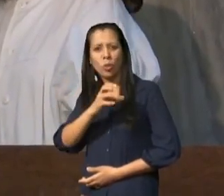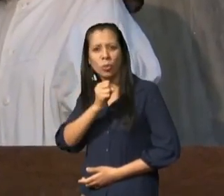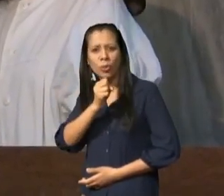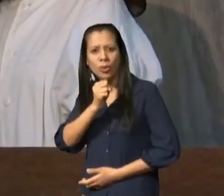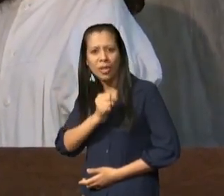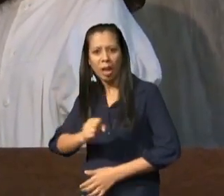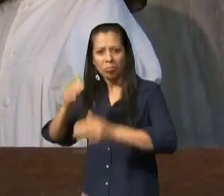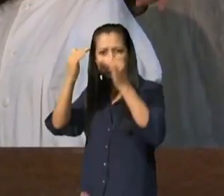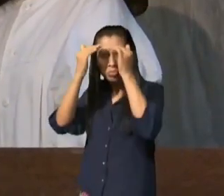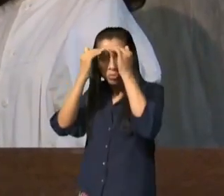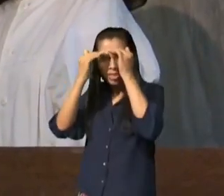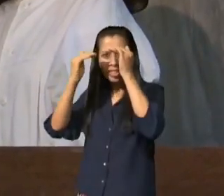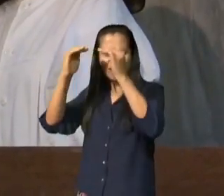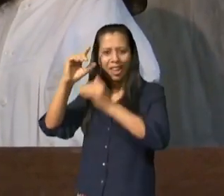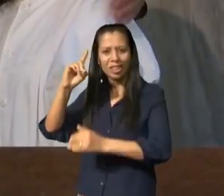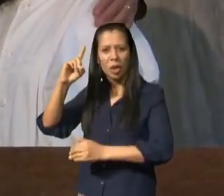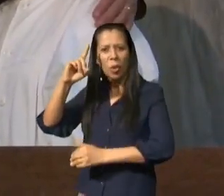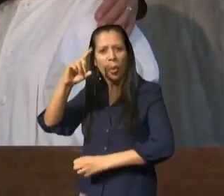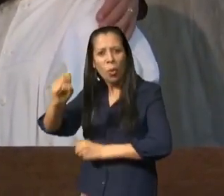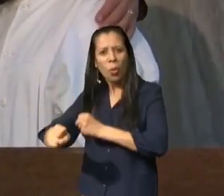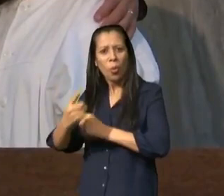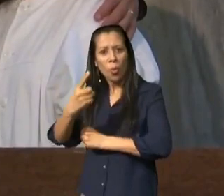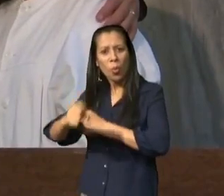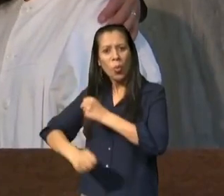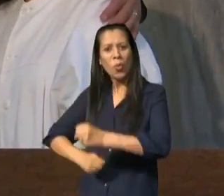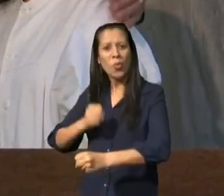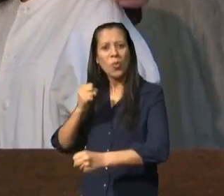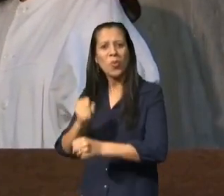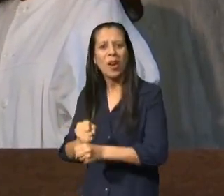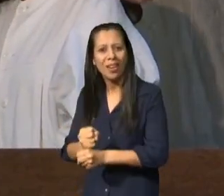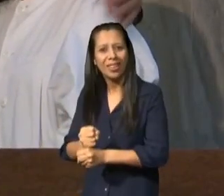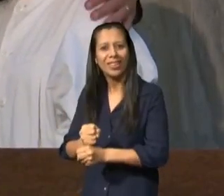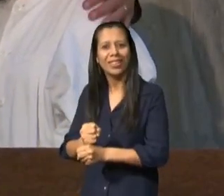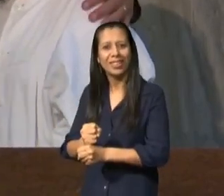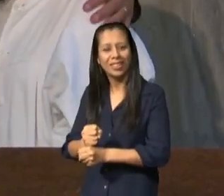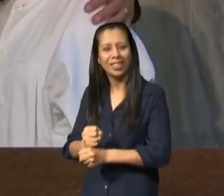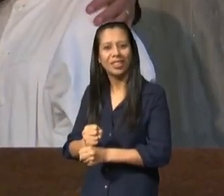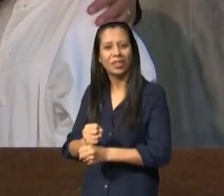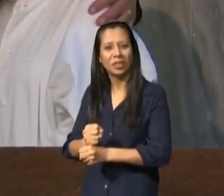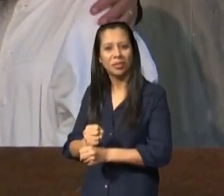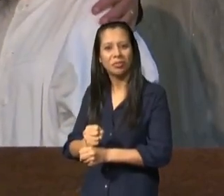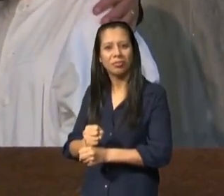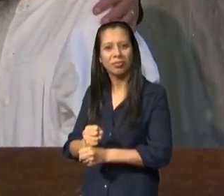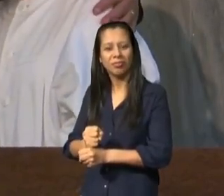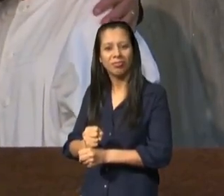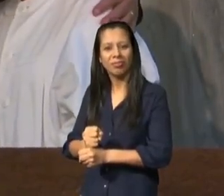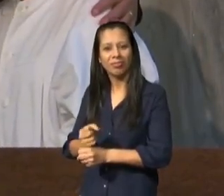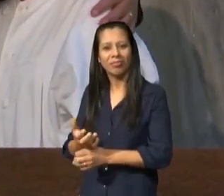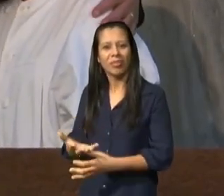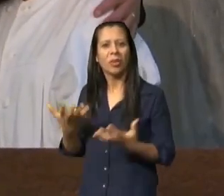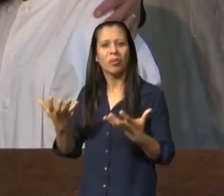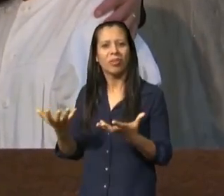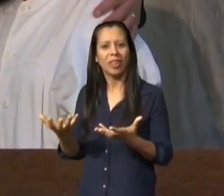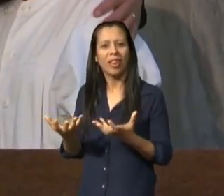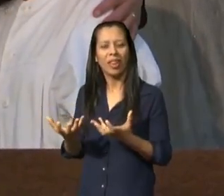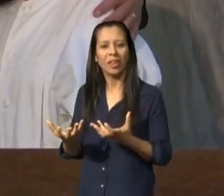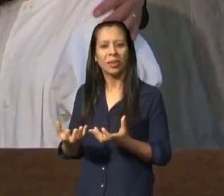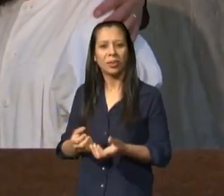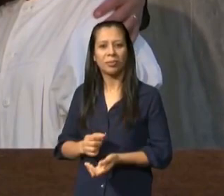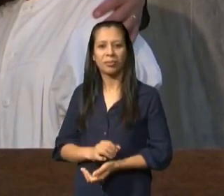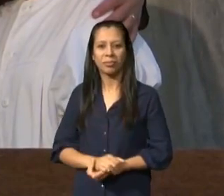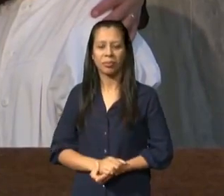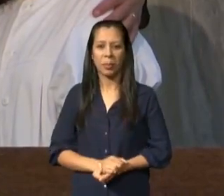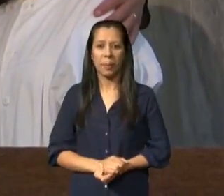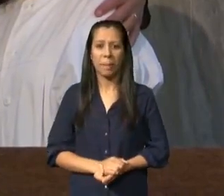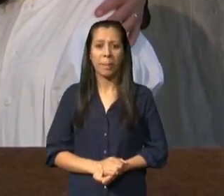fazendo contato mas as coisas vão mudando os contatos o telefone não conseguia até que a Ellen falou olha assim assim assim e ela veio que eu